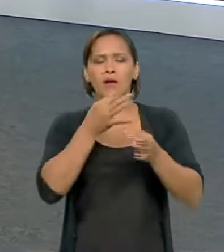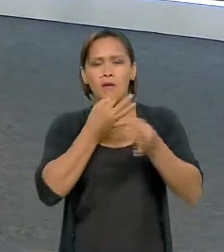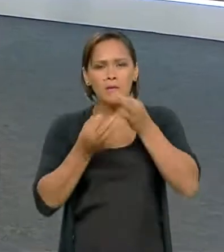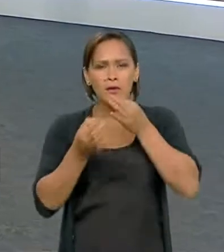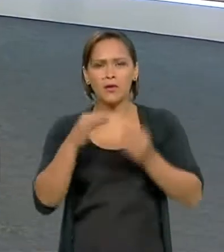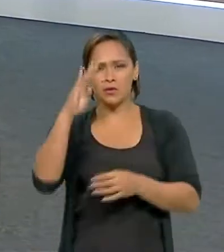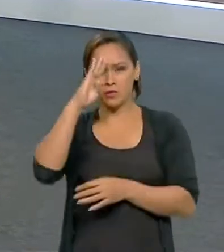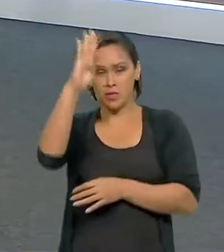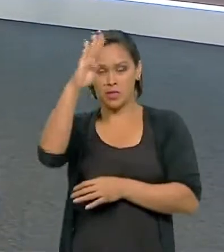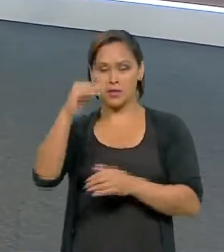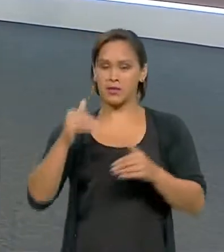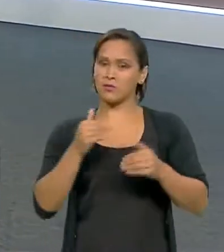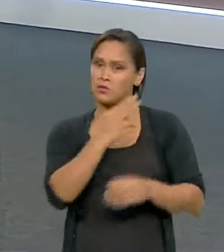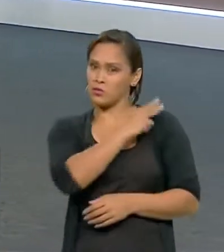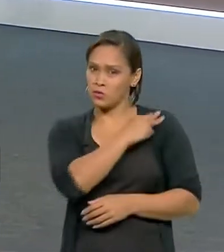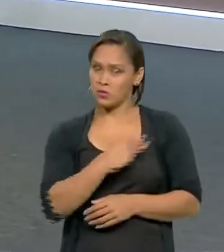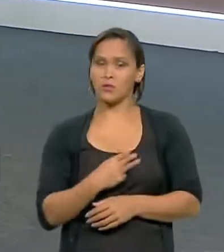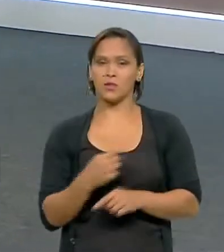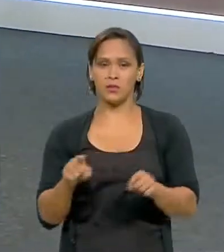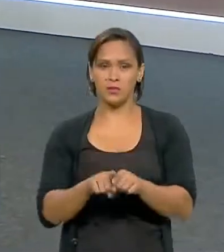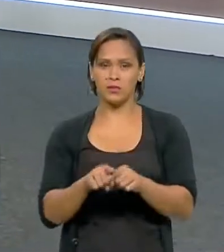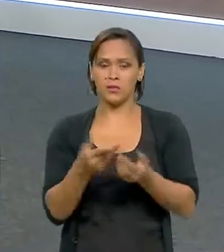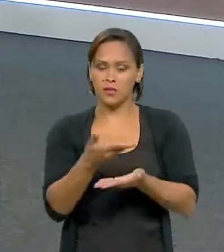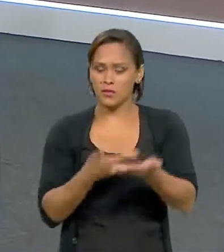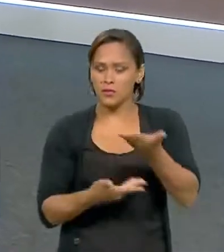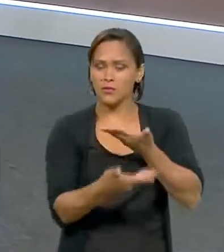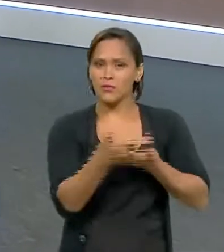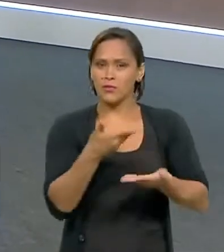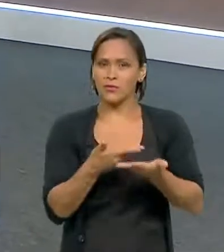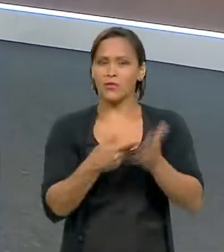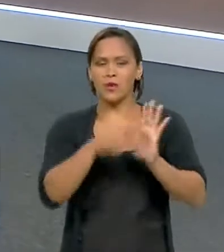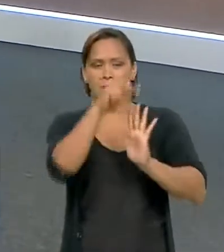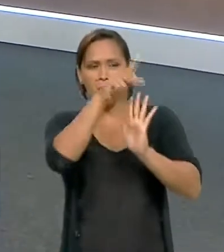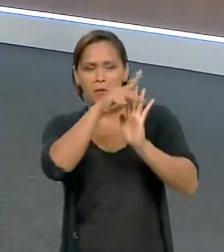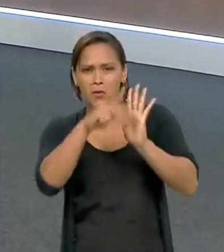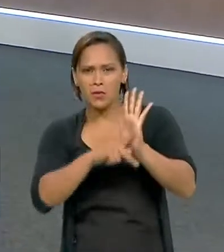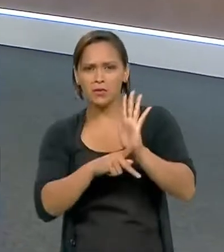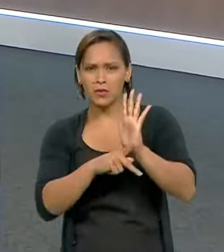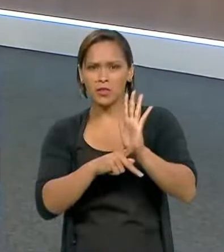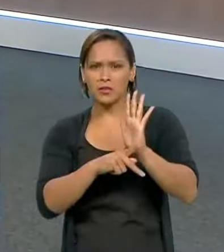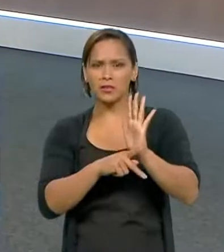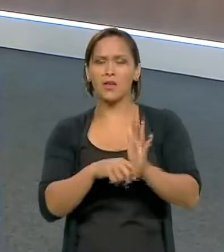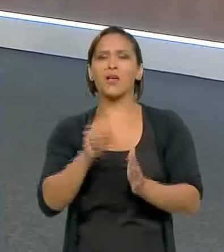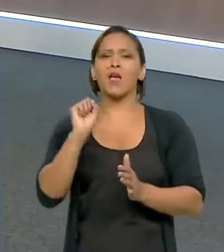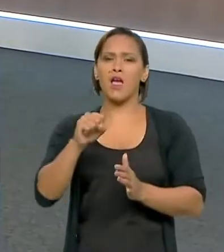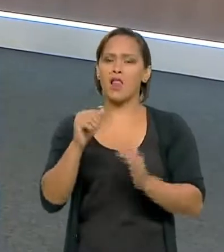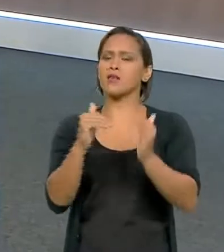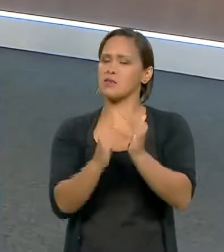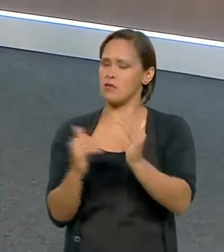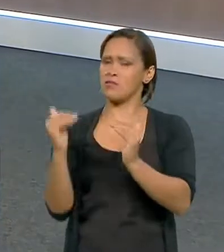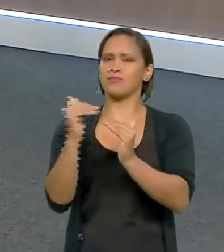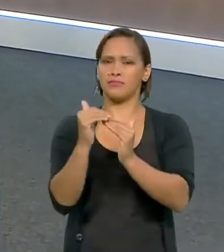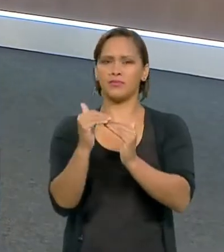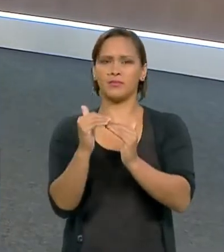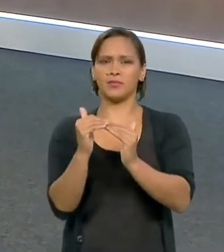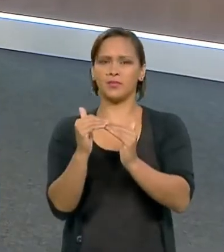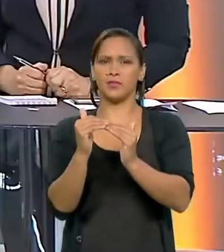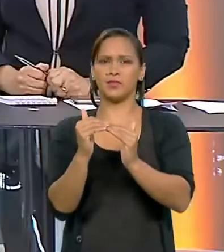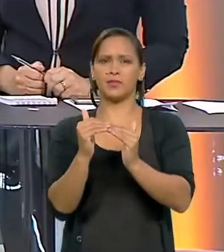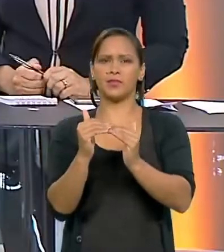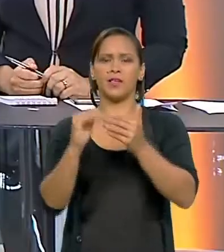e dos ministros que, porventura, estejam envolvidos num determinado projeto, elas são levadas ao